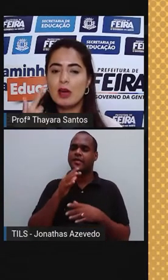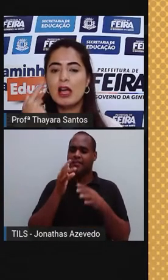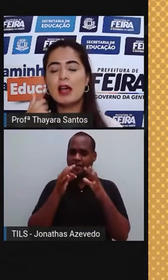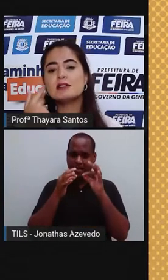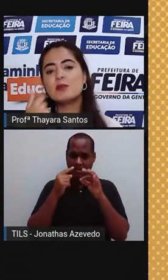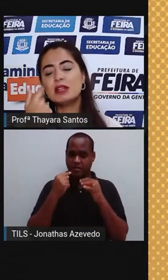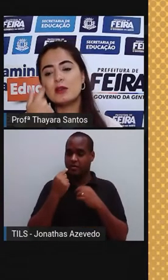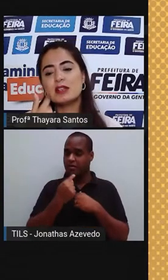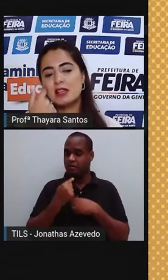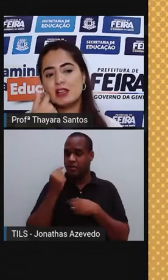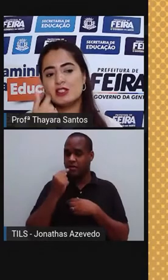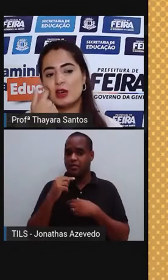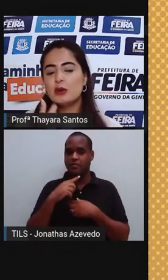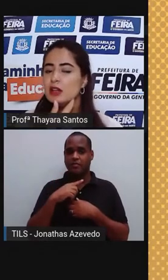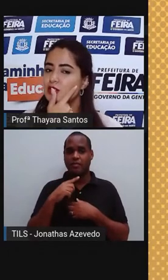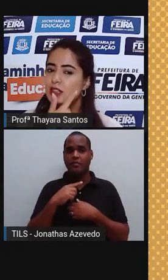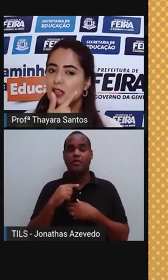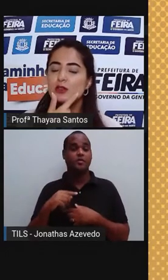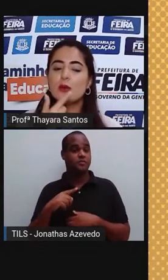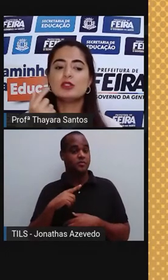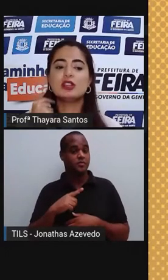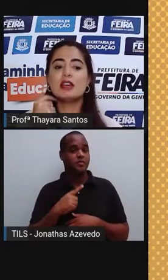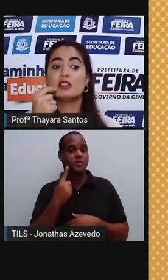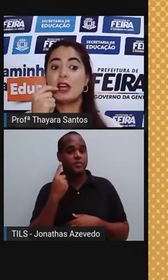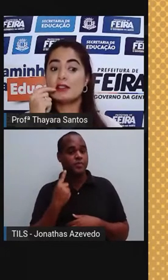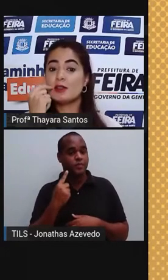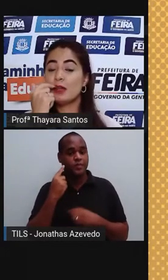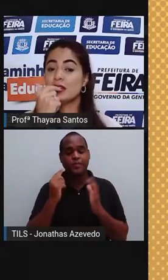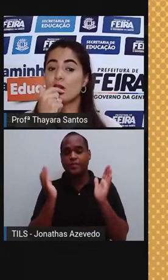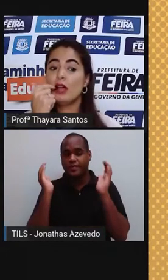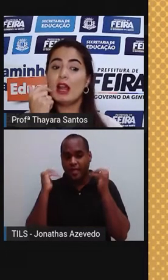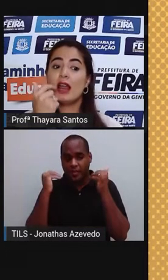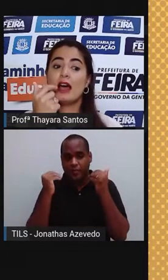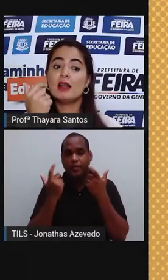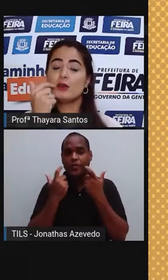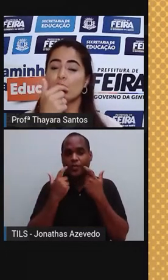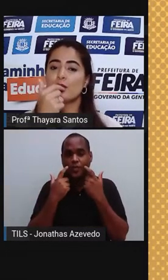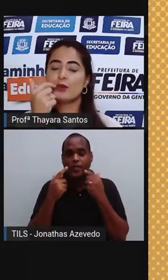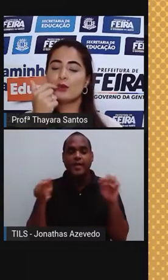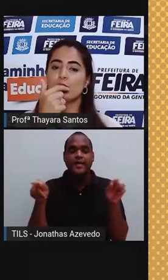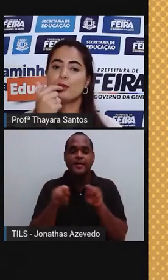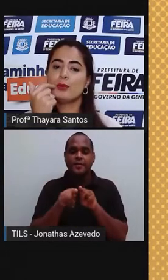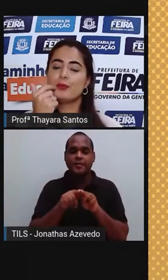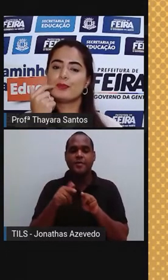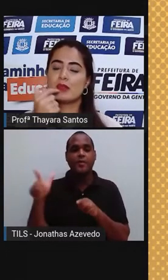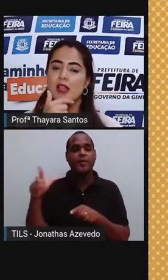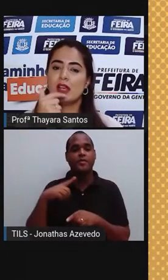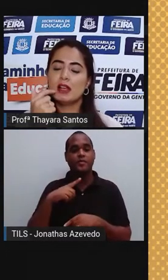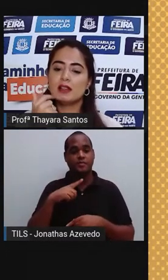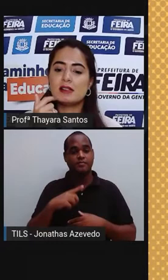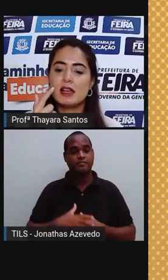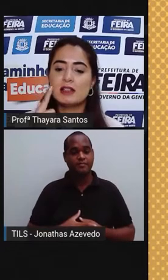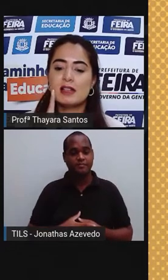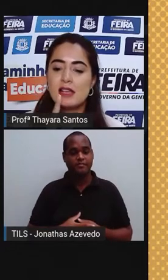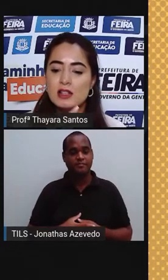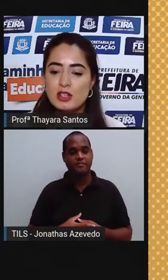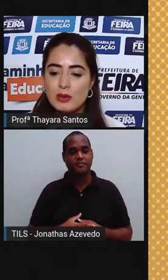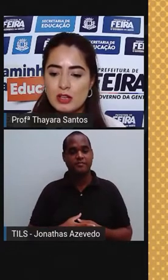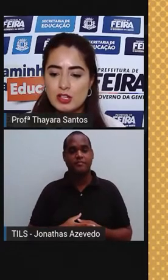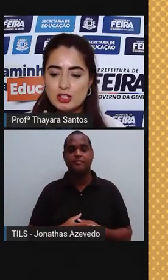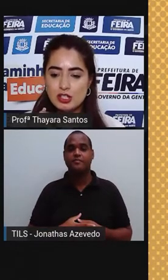aqui na língua, elas também estão nessa região de dentro da bochecha, elas também estão lá no... nessa